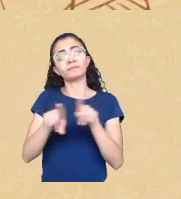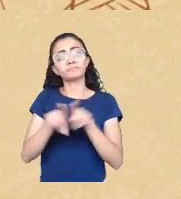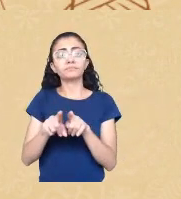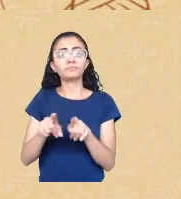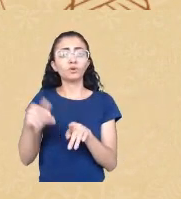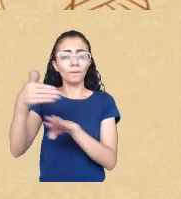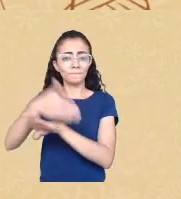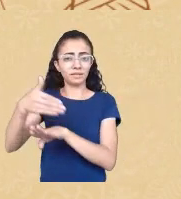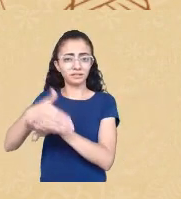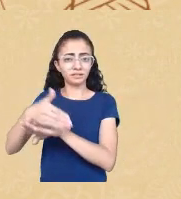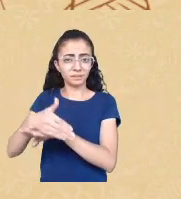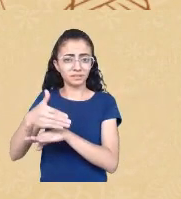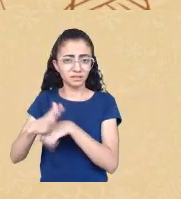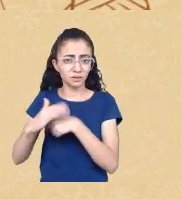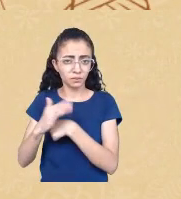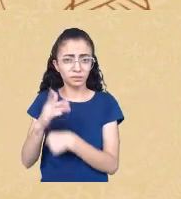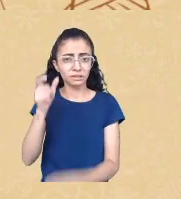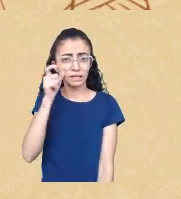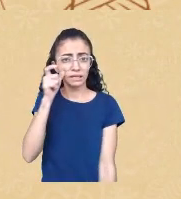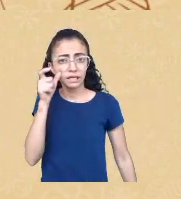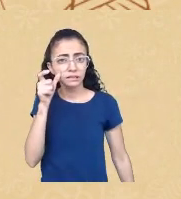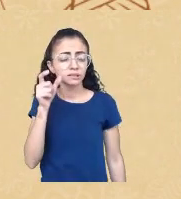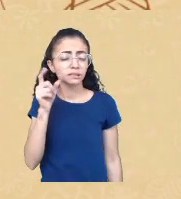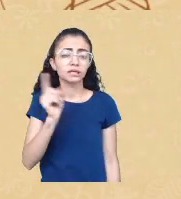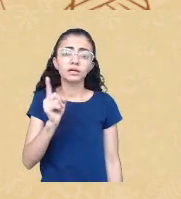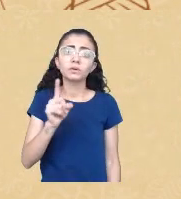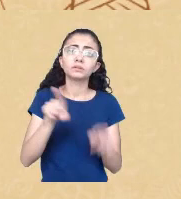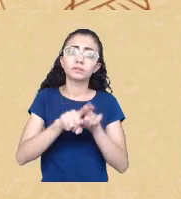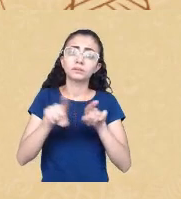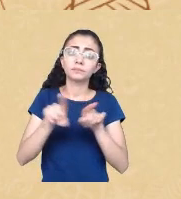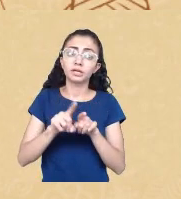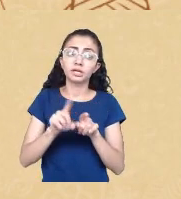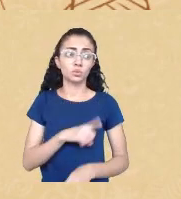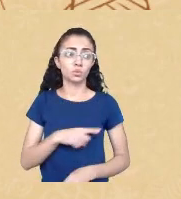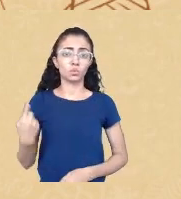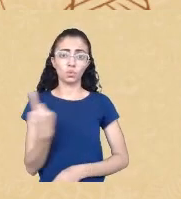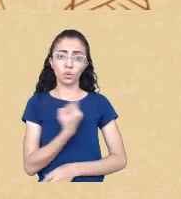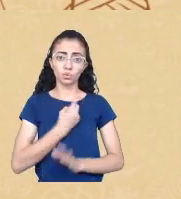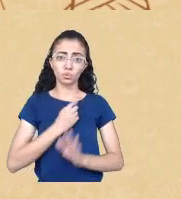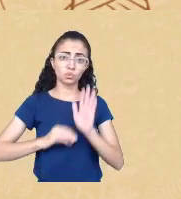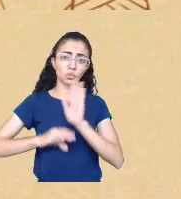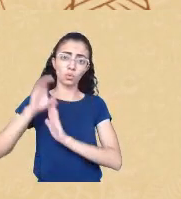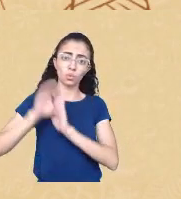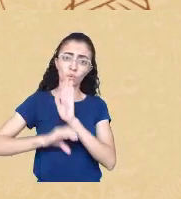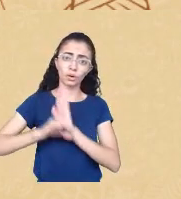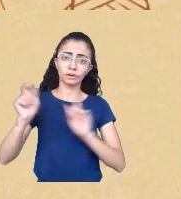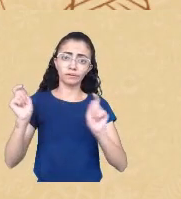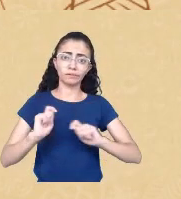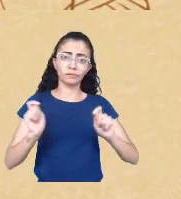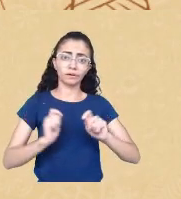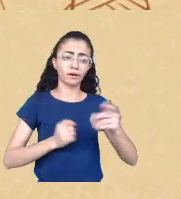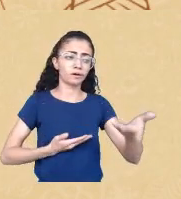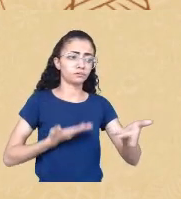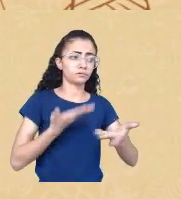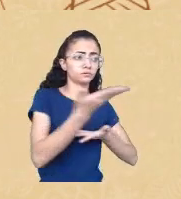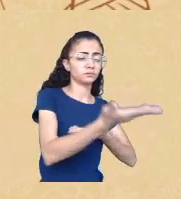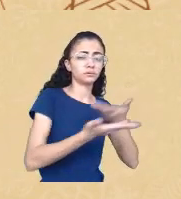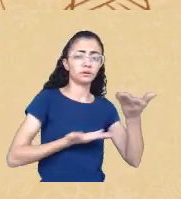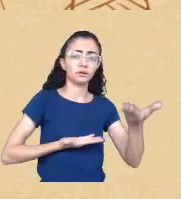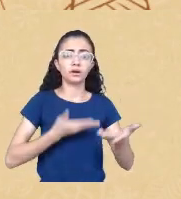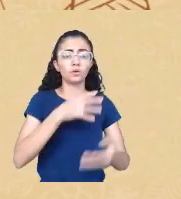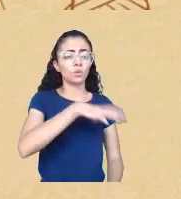nos interessa que os nossos currículos possam dialogar com outras matrizes da formação de